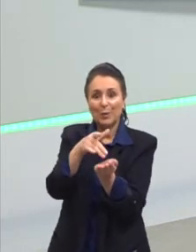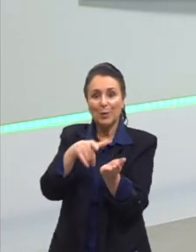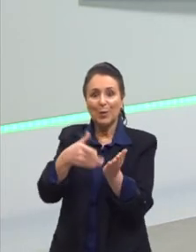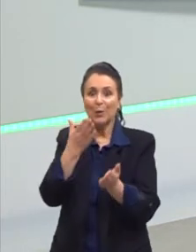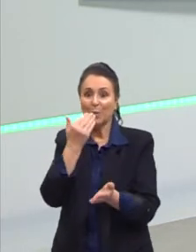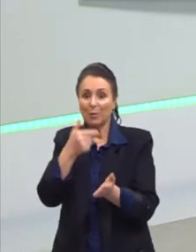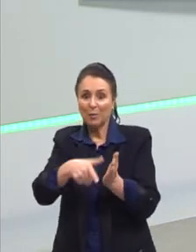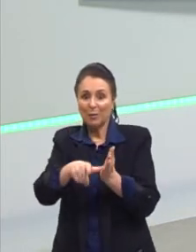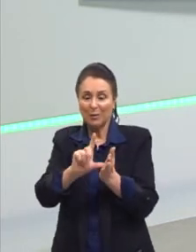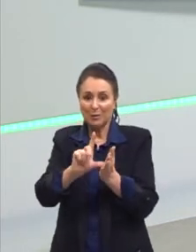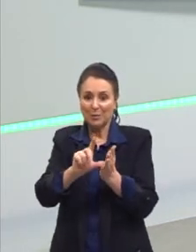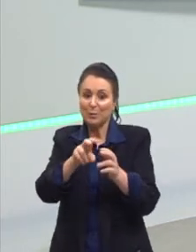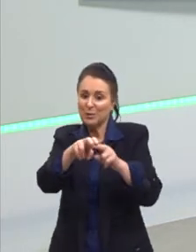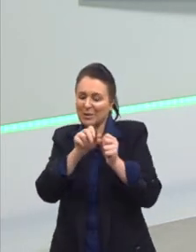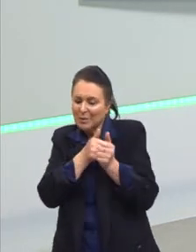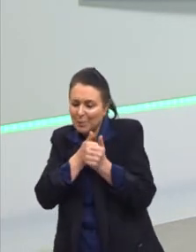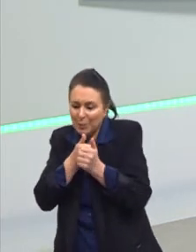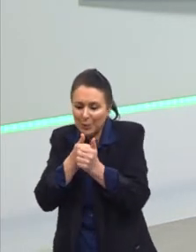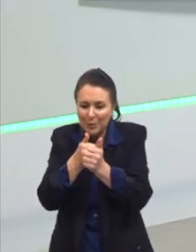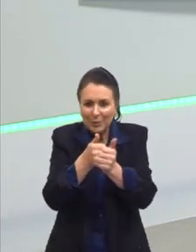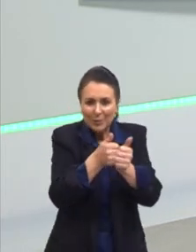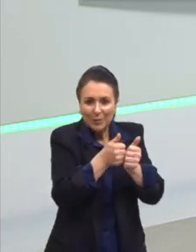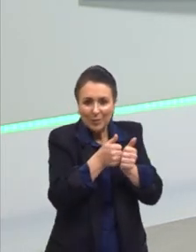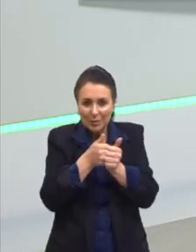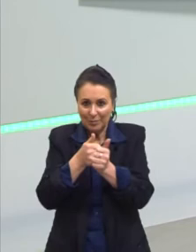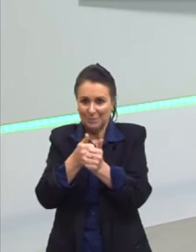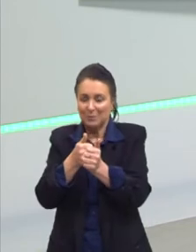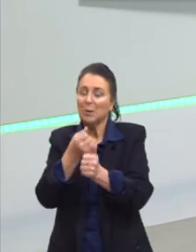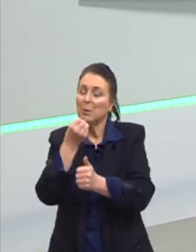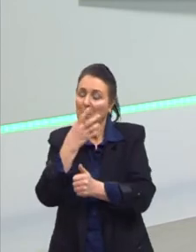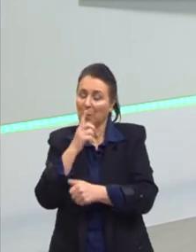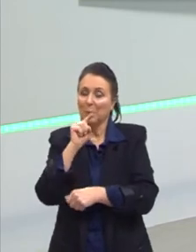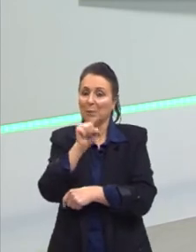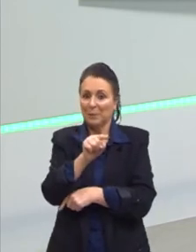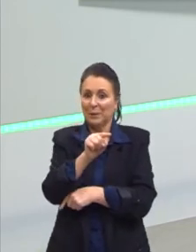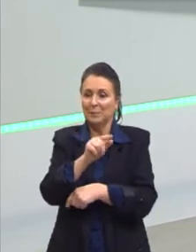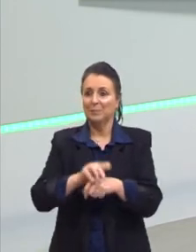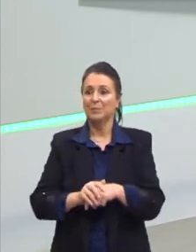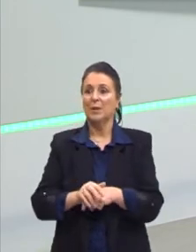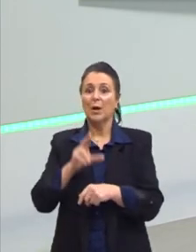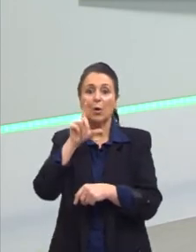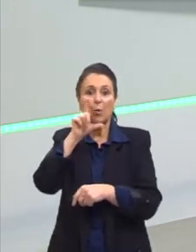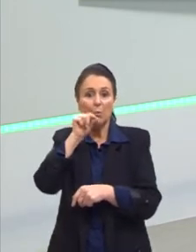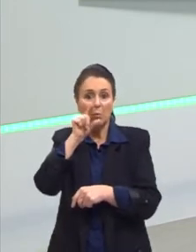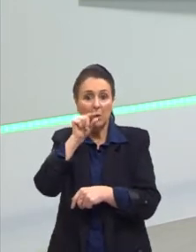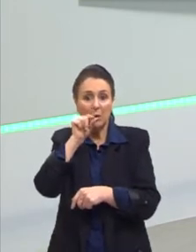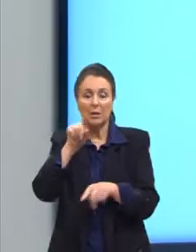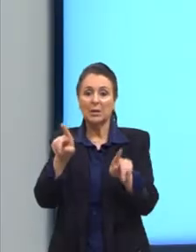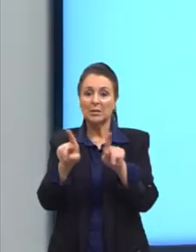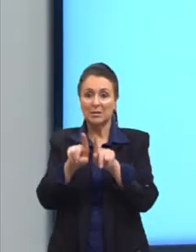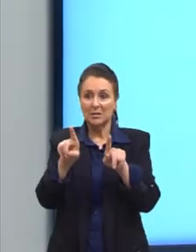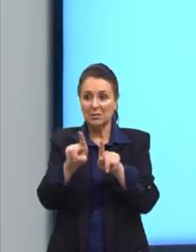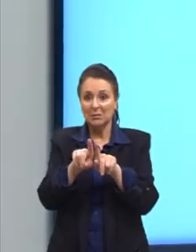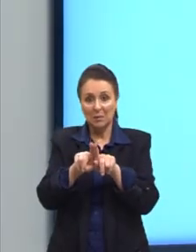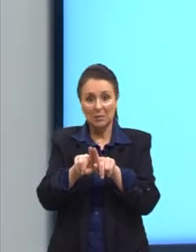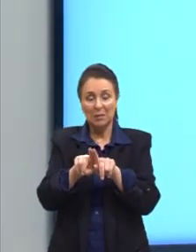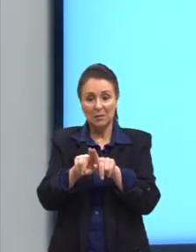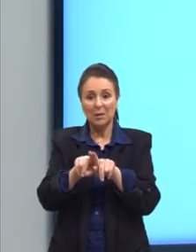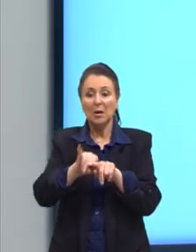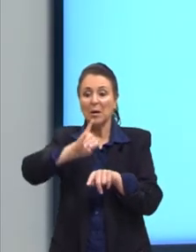redor do tubarão. Então, está se beneficiando. Aqui o passarinho se beneficiando também, comendo